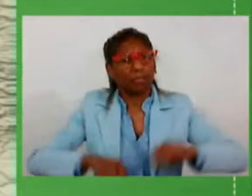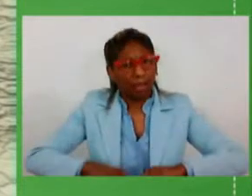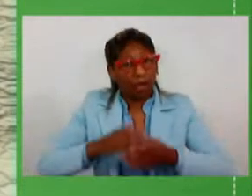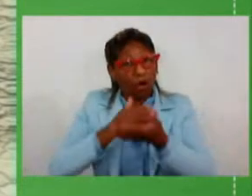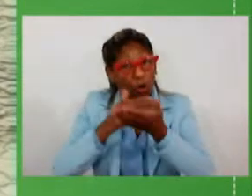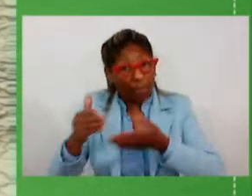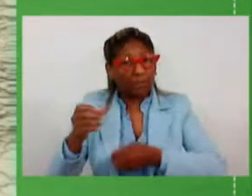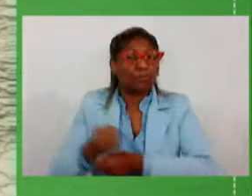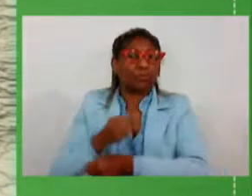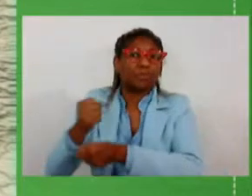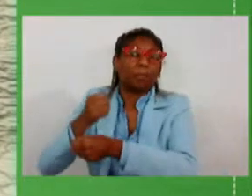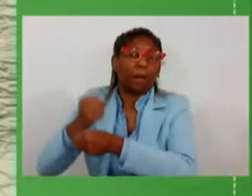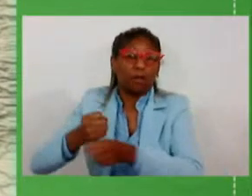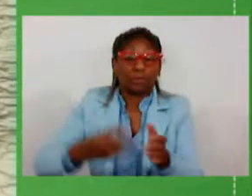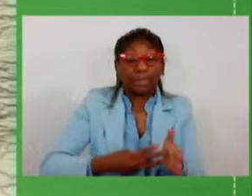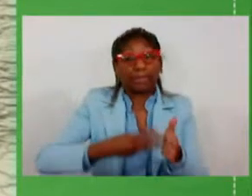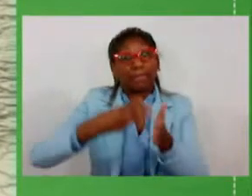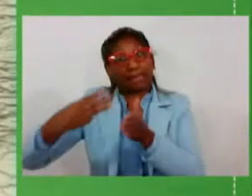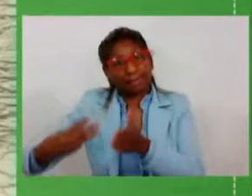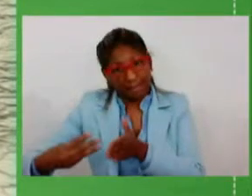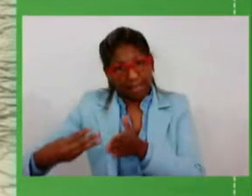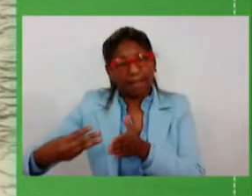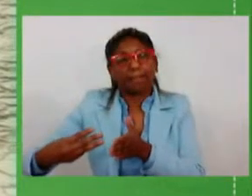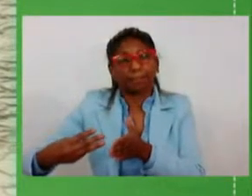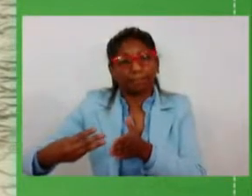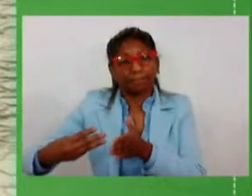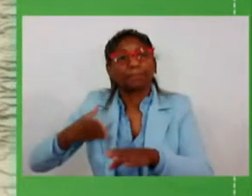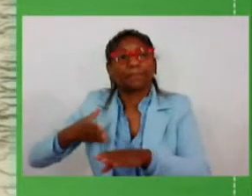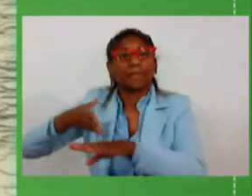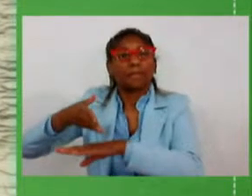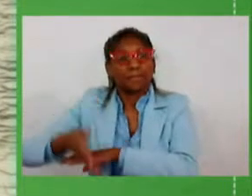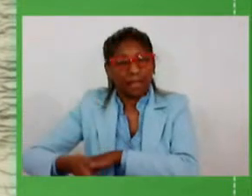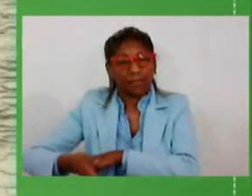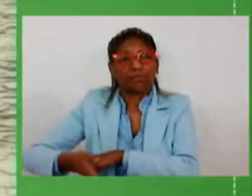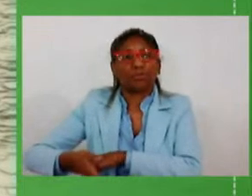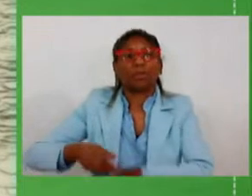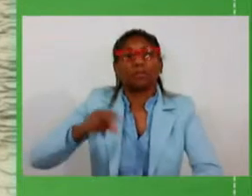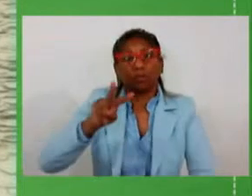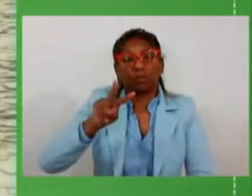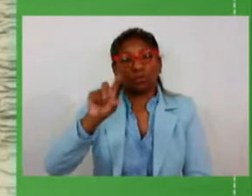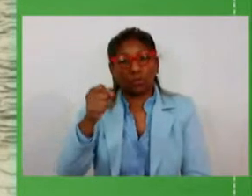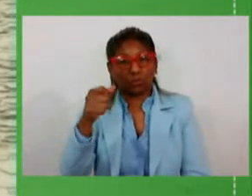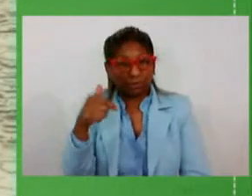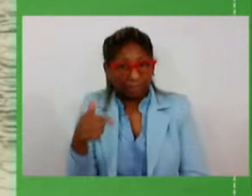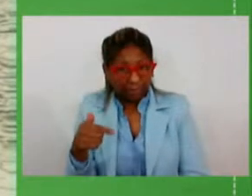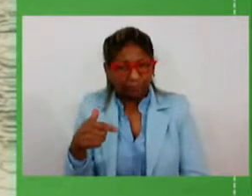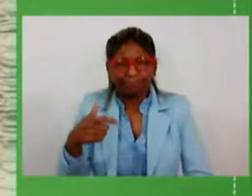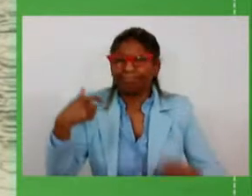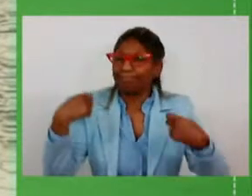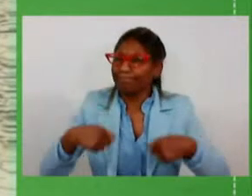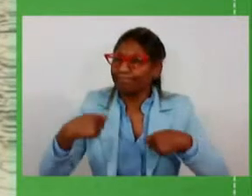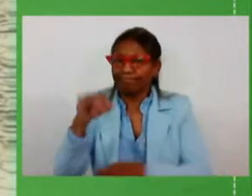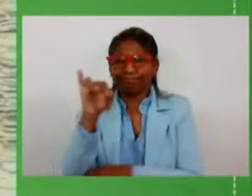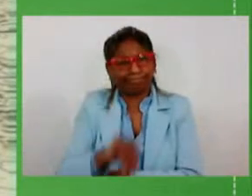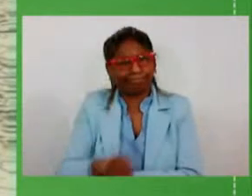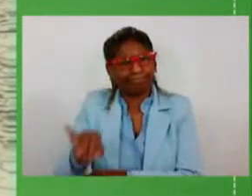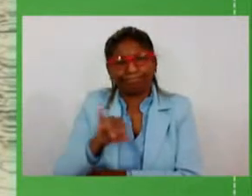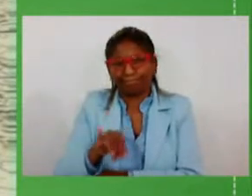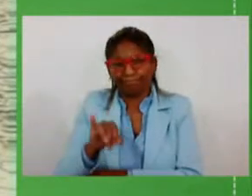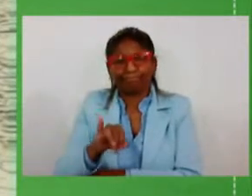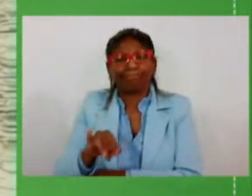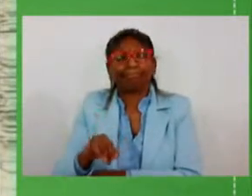das obras de terceira pista ali para o acesso a 287 uma demanda também importante que vem dos nossos